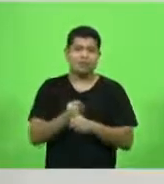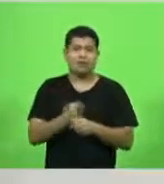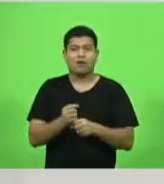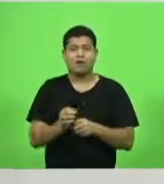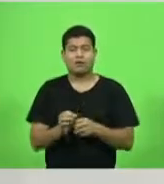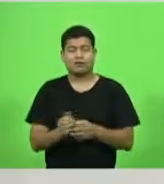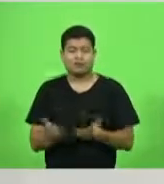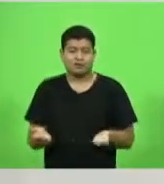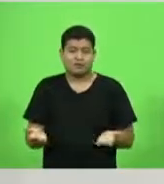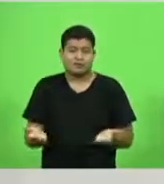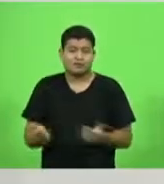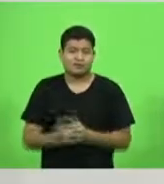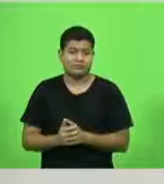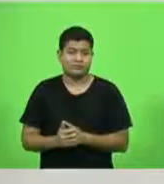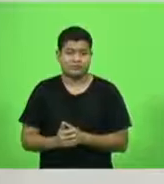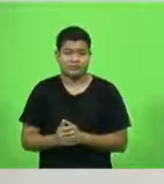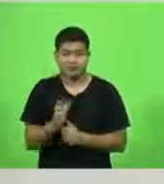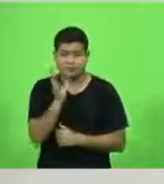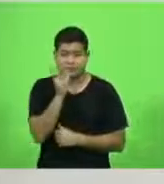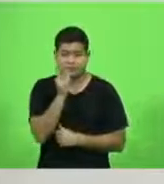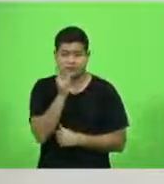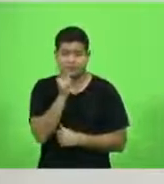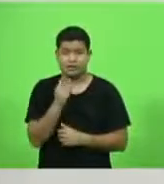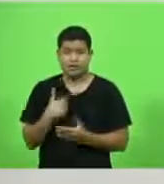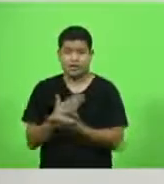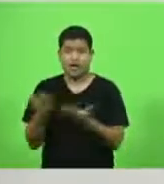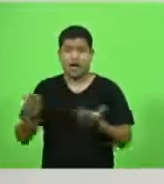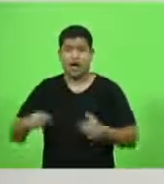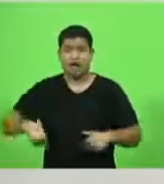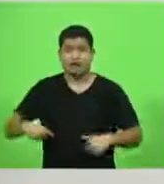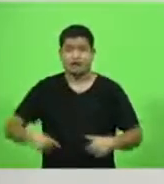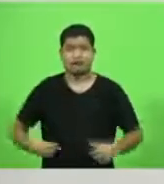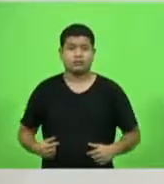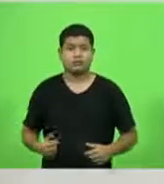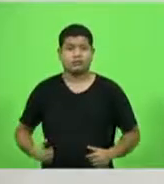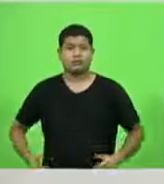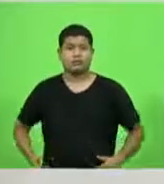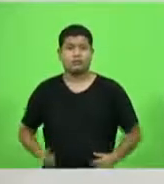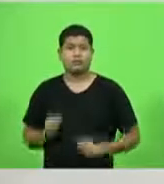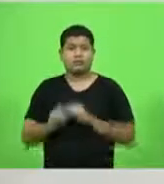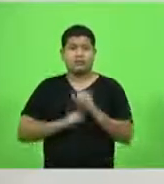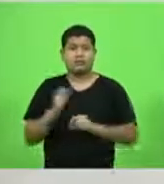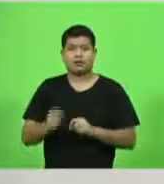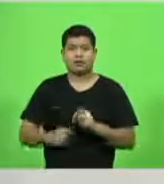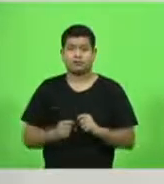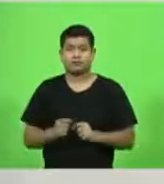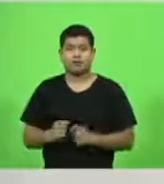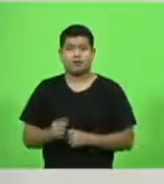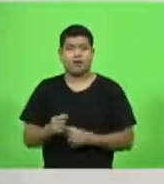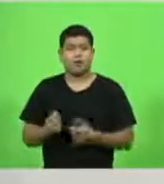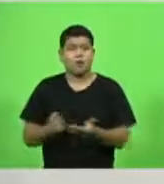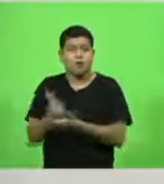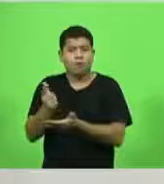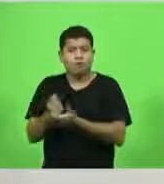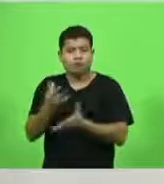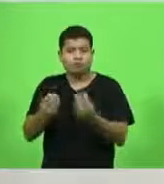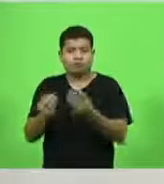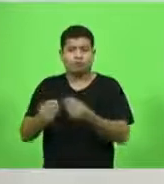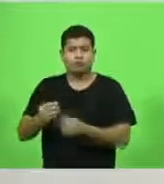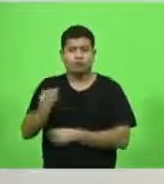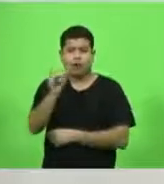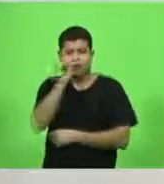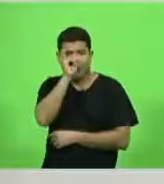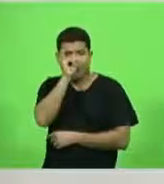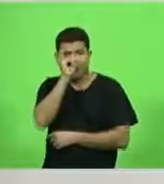muito elevado pela produção de proteínas animais, ou seja, aves, suínos, bovinos,